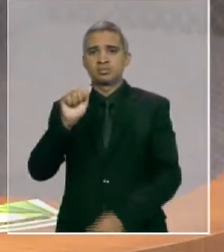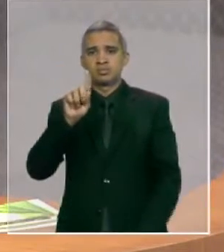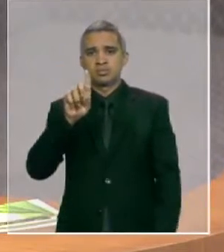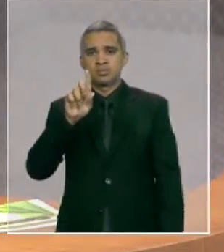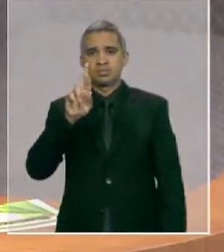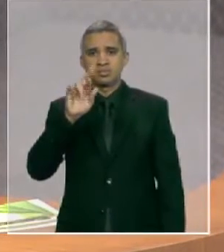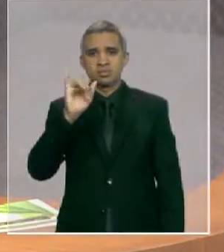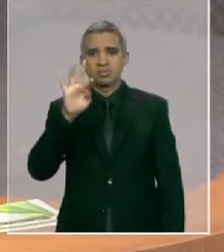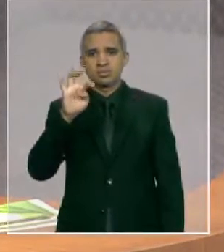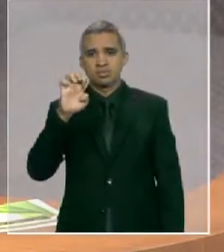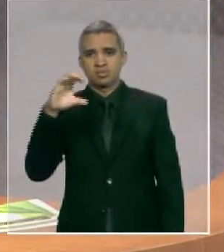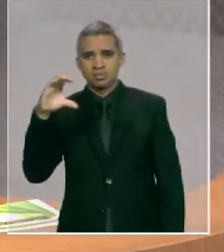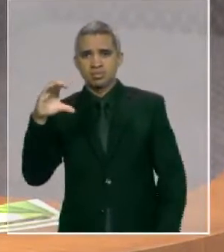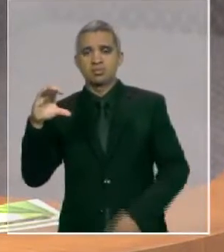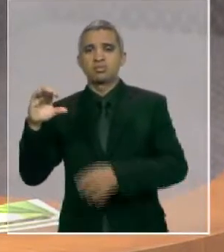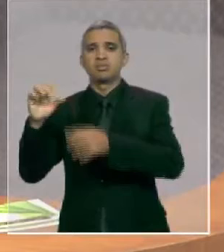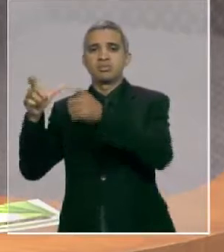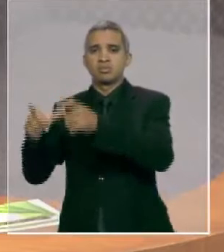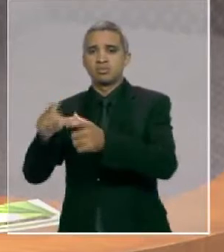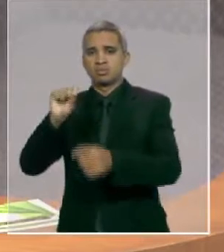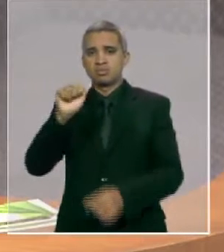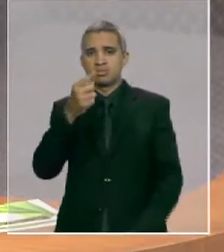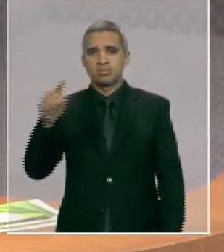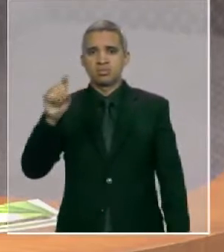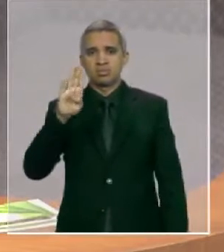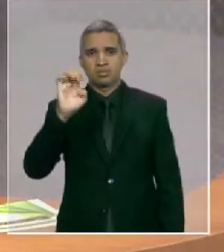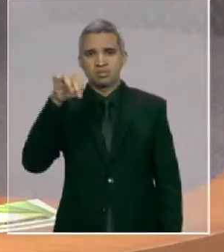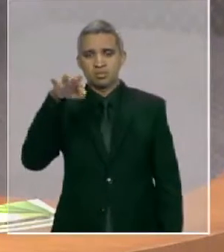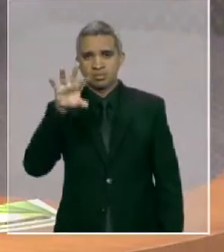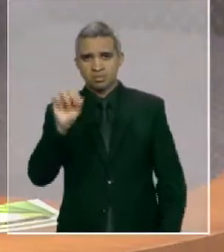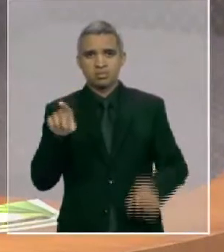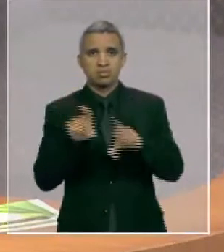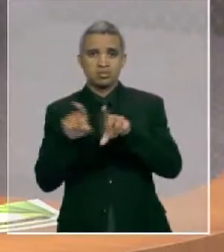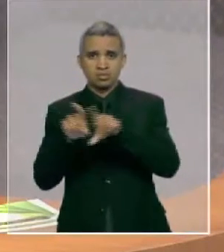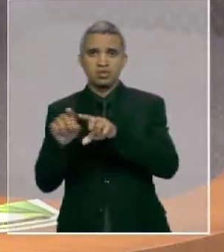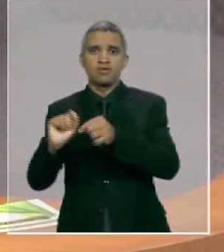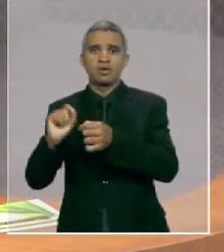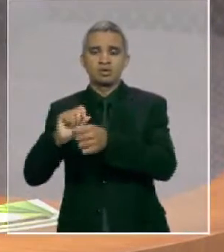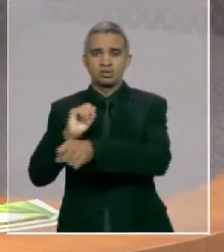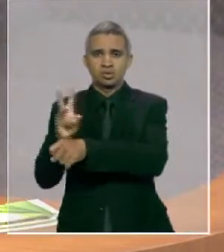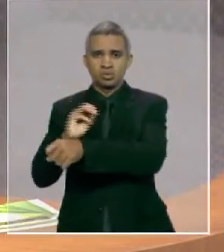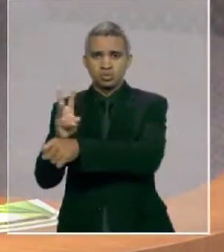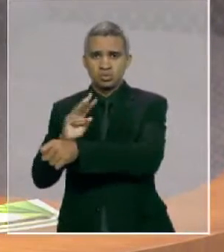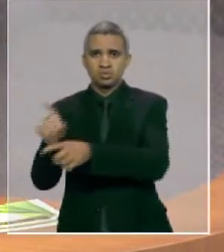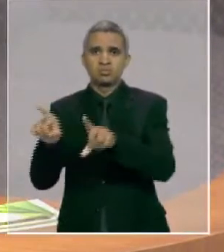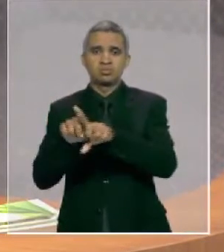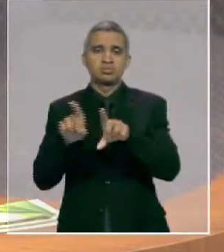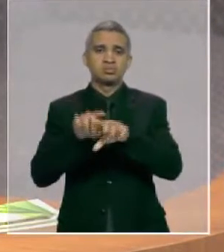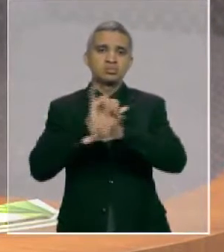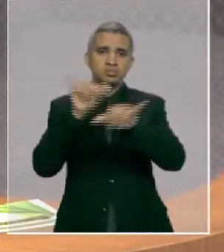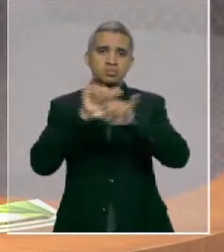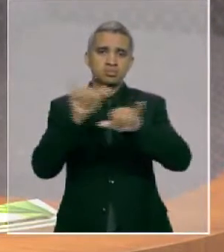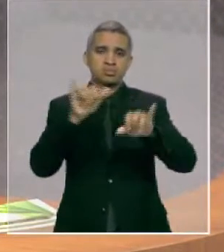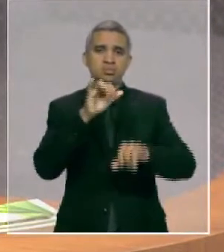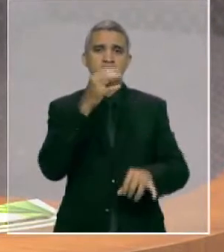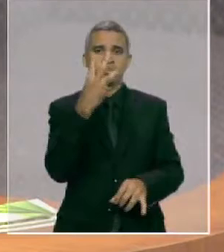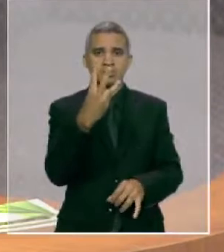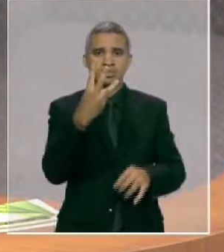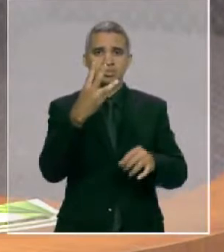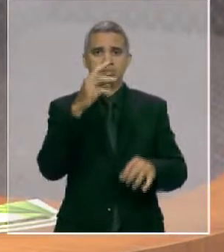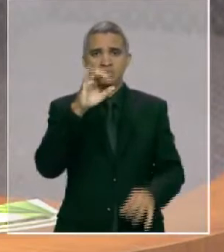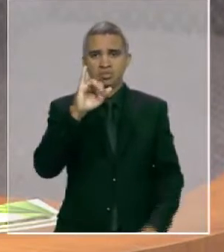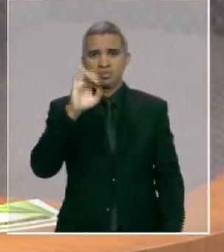Bento, anúncio da construção do campus da UEMA em São Bento, anúncio da construção de 3 IEMA, Santa Helena, São Vicente de Fé e Vitória do Mearim,